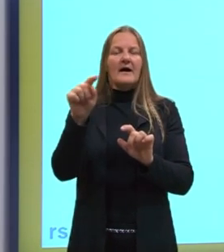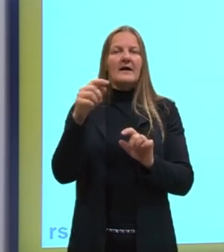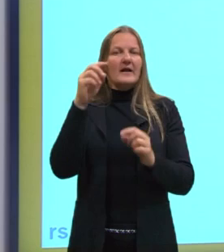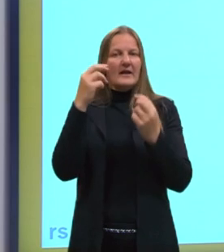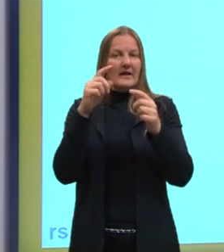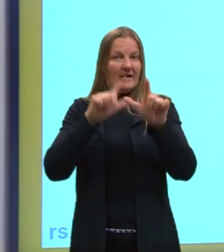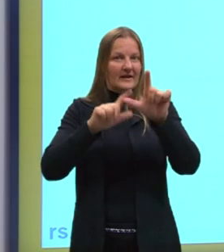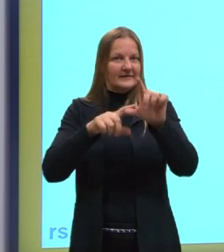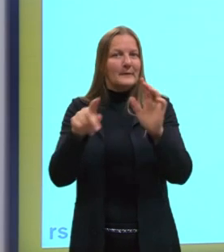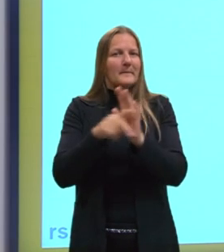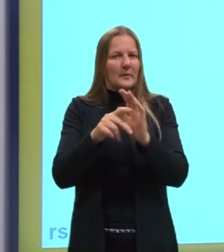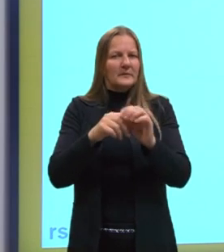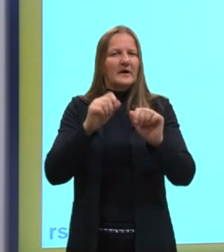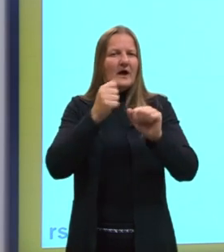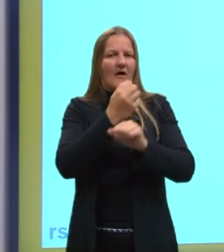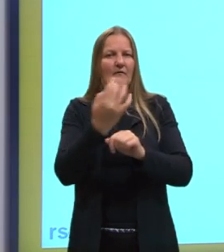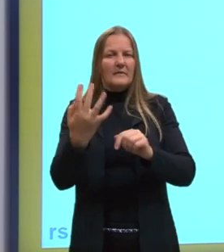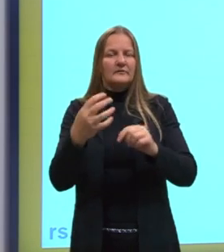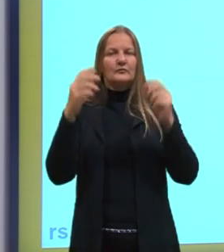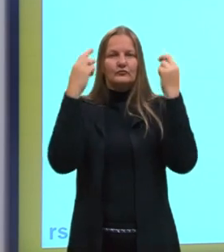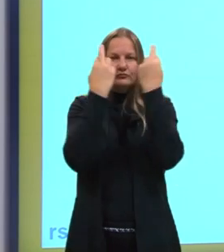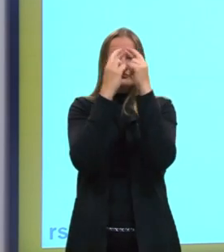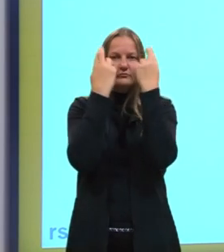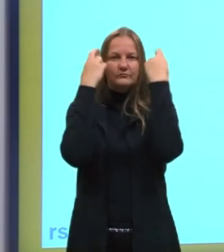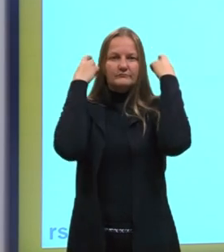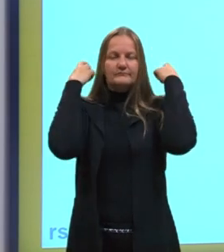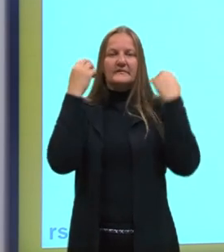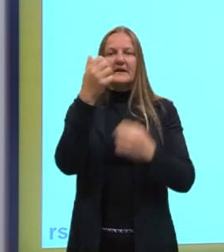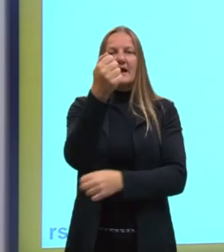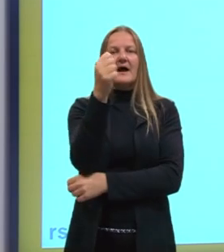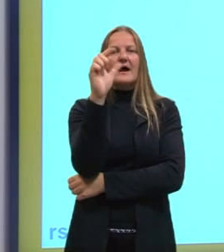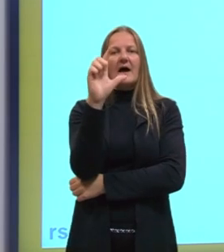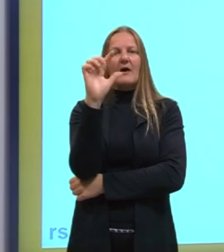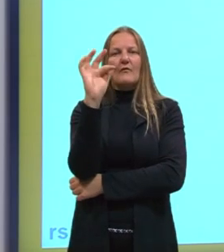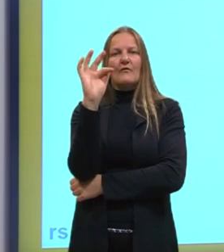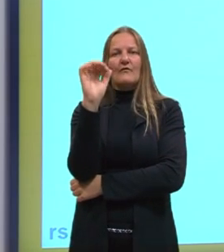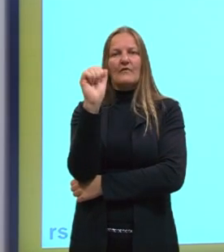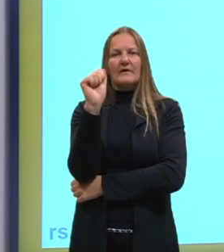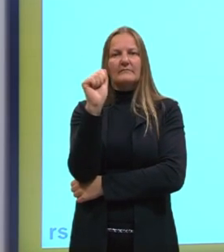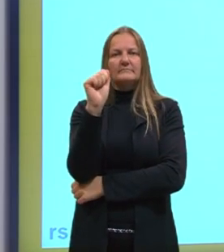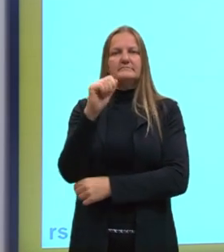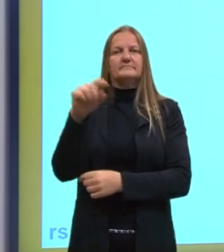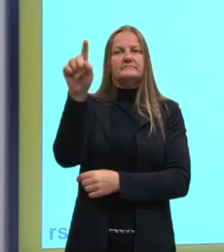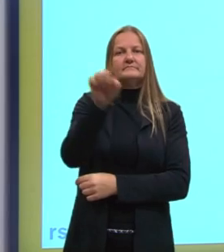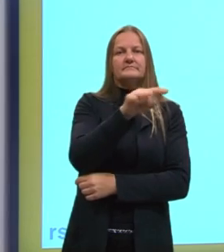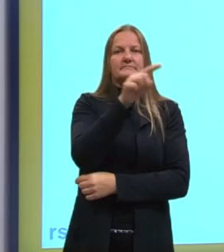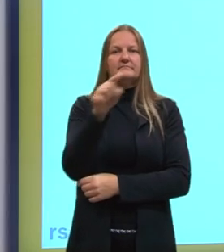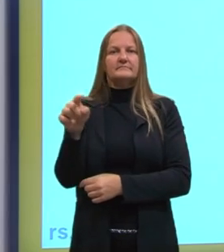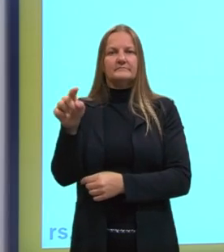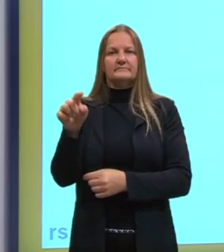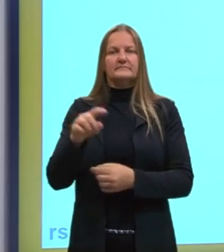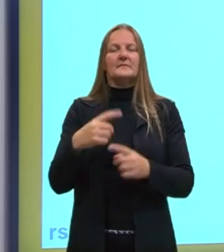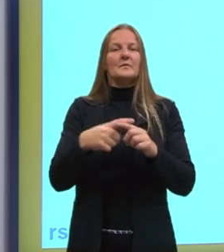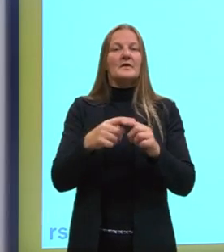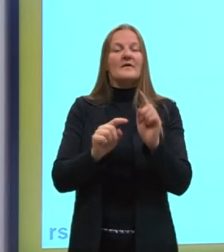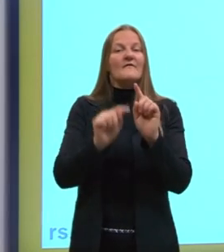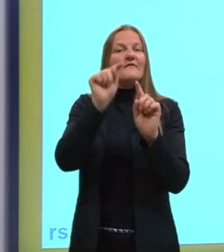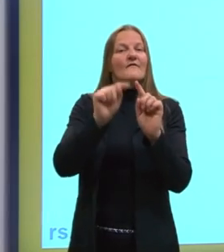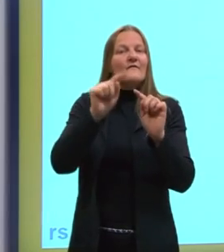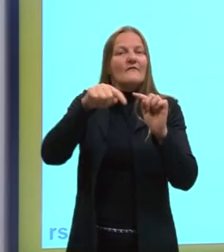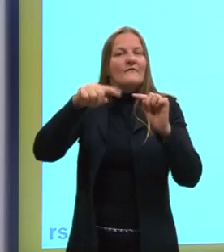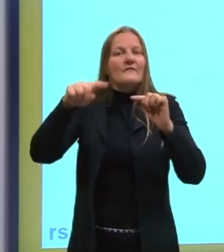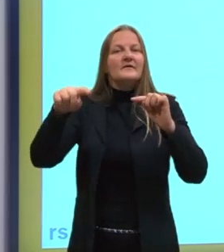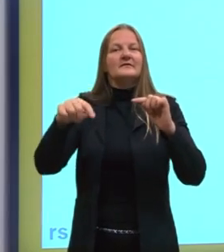grega. E multiplicado também pela variação de temperatura, porque é justamente a variação de temperatura que vai gerar esse